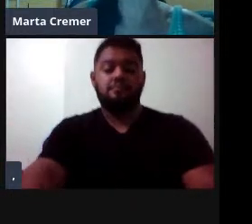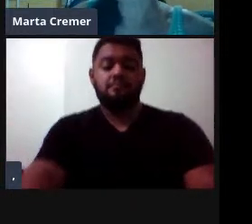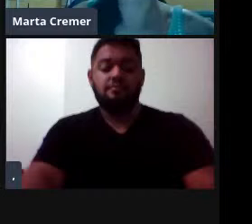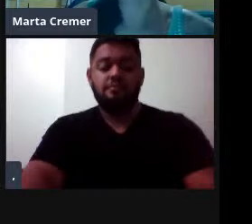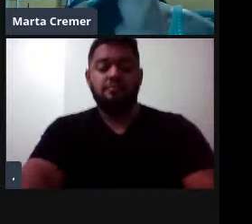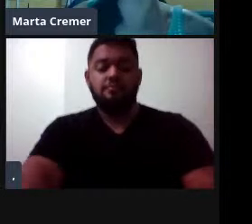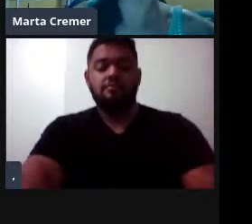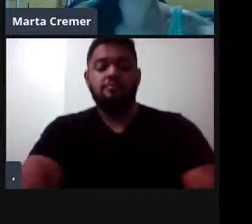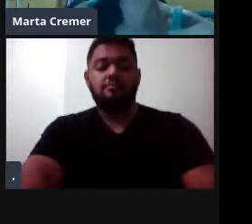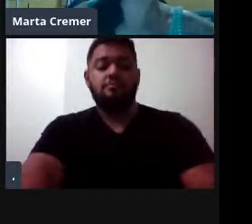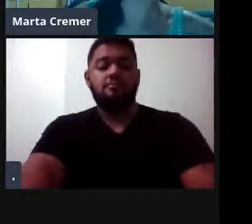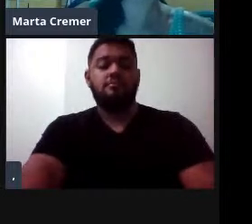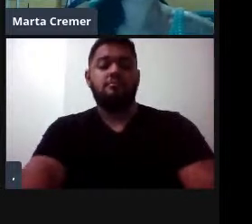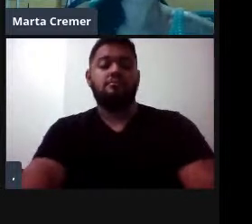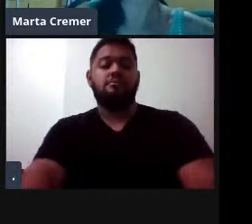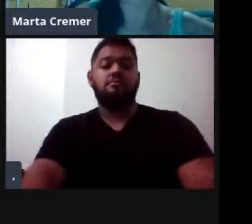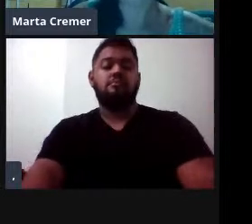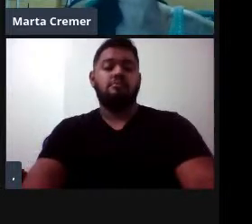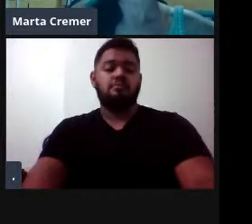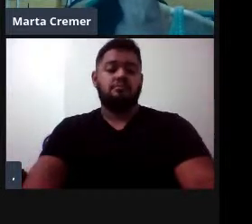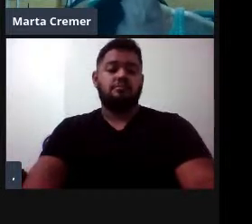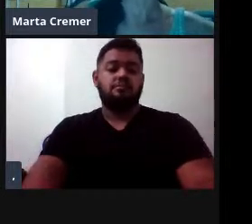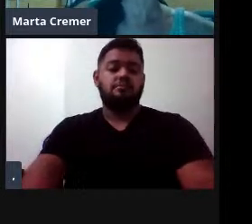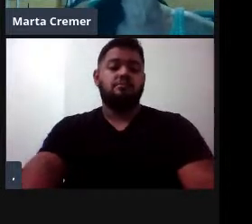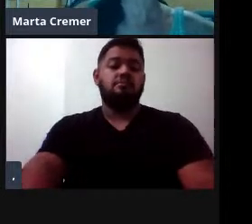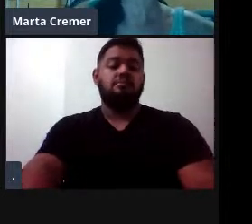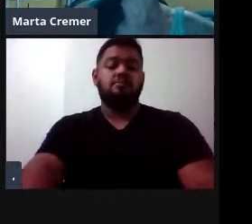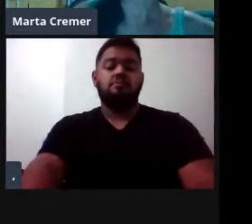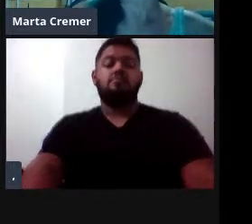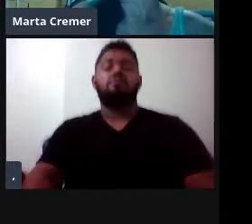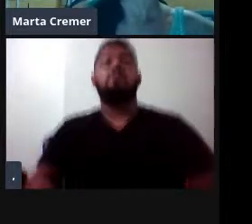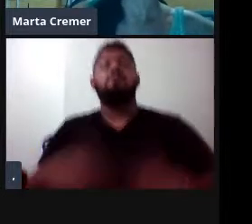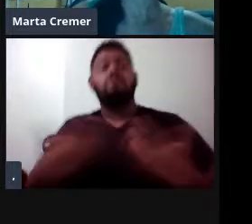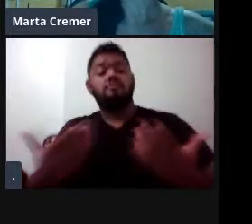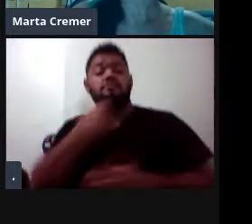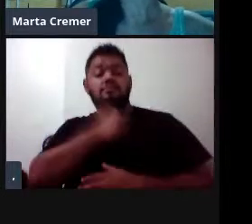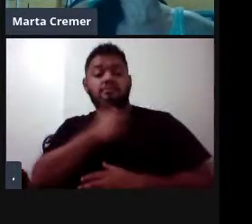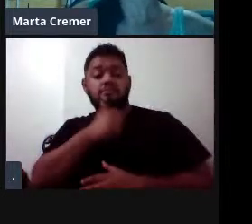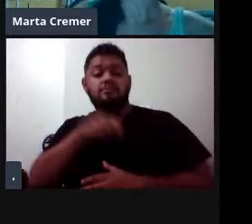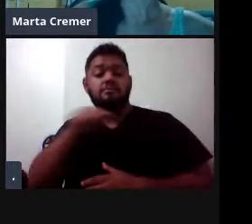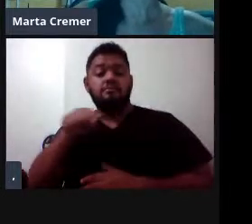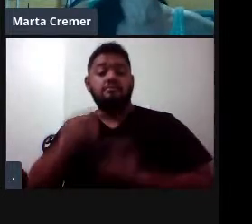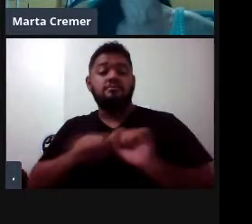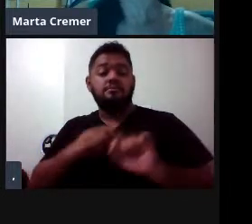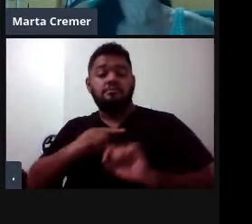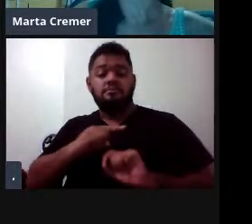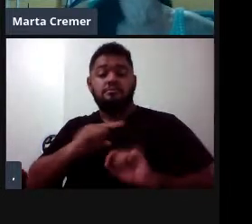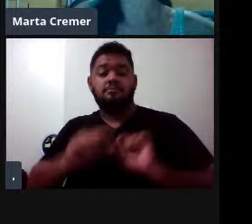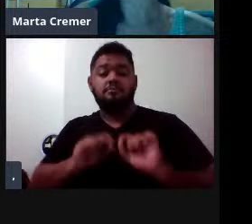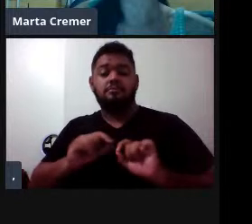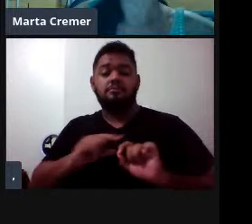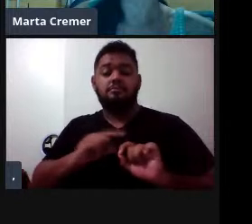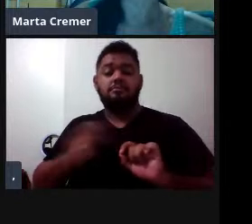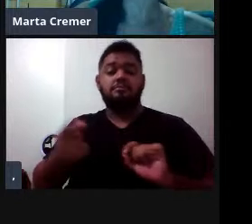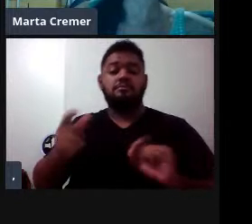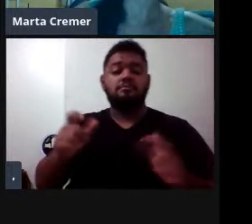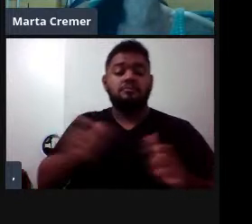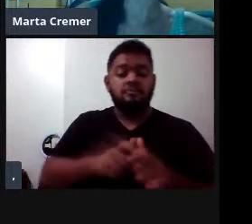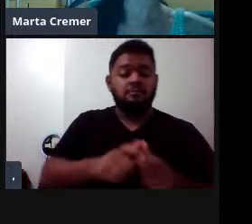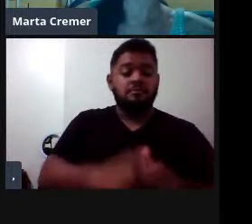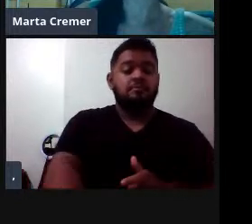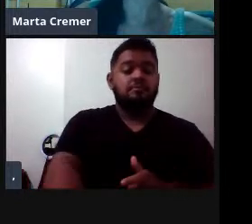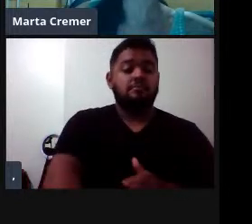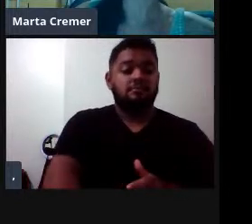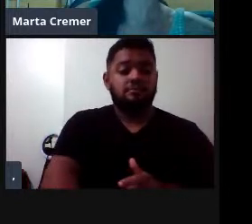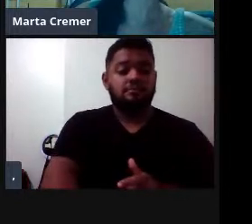entre os sexos, que é algo bem interessante, né, então as fêmeas, elas tendem a ficar nas latitudes menores, né, e